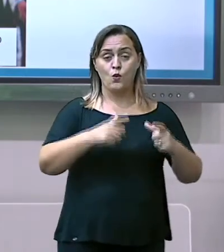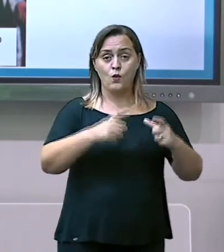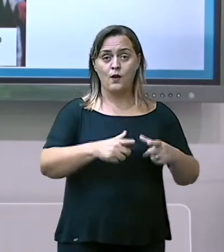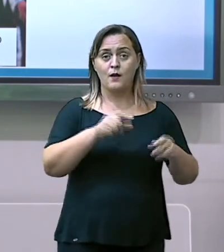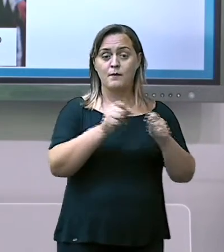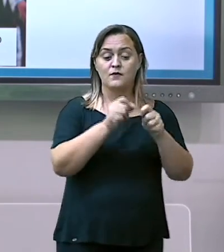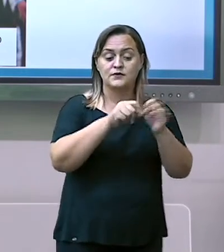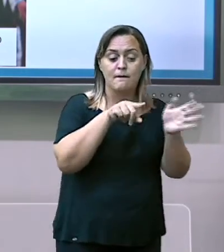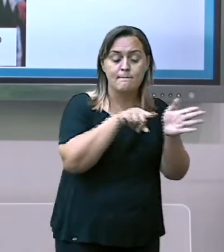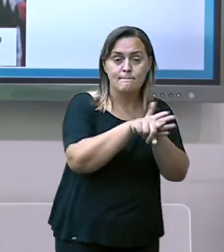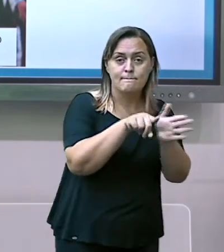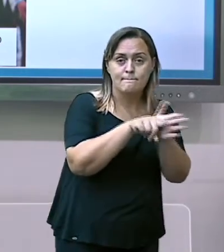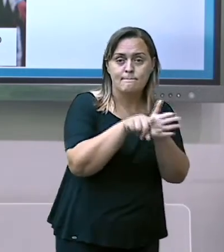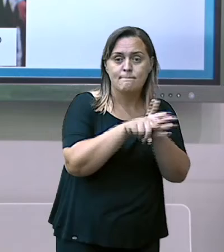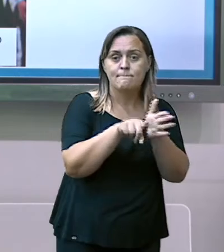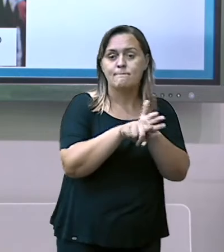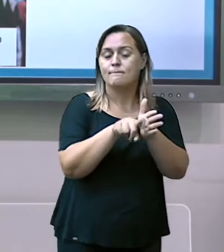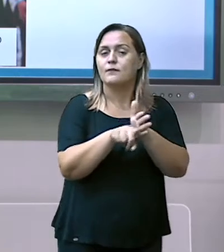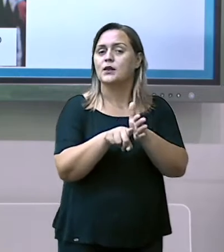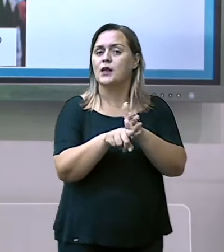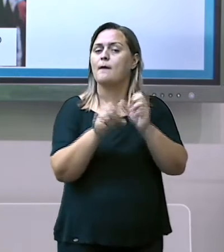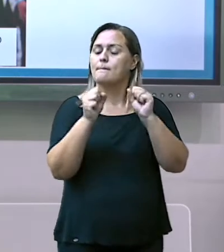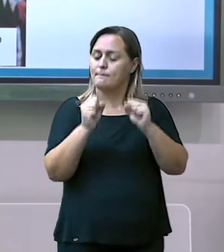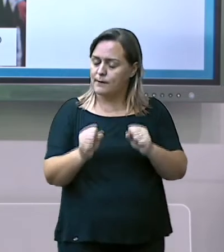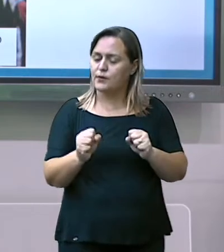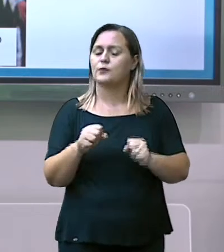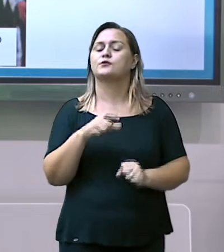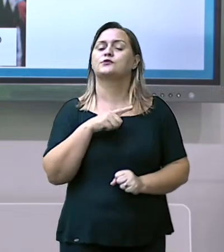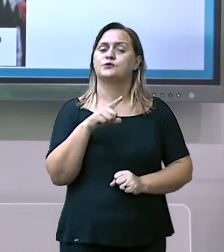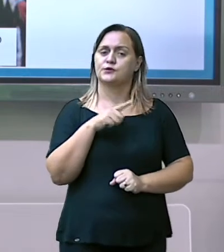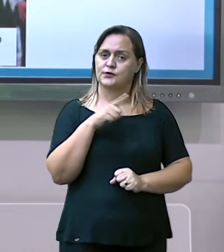Inclusive, o Brasil tem a sua base lá.